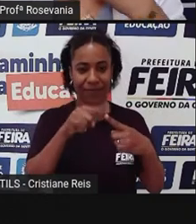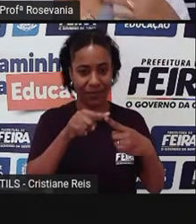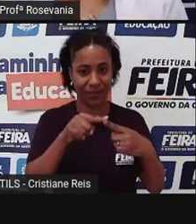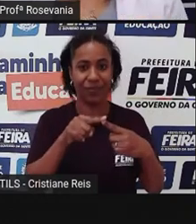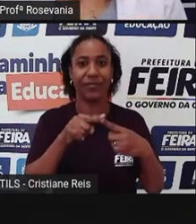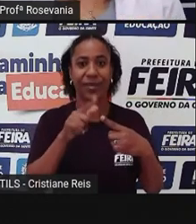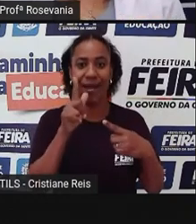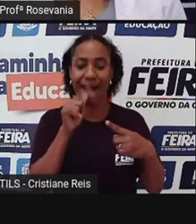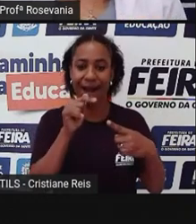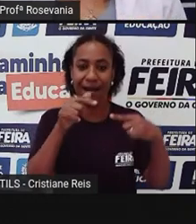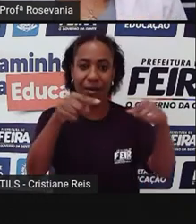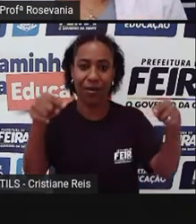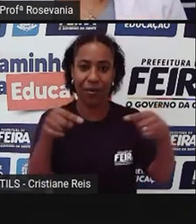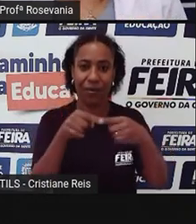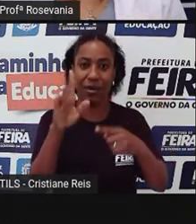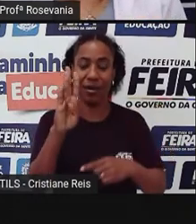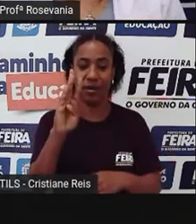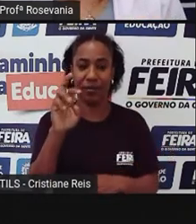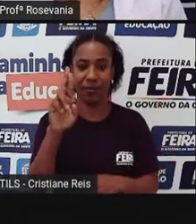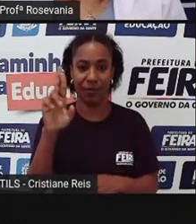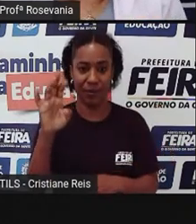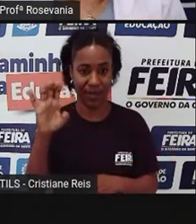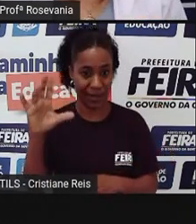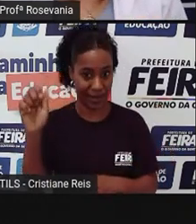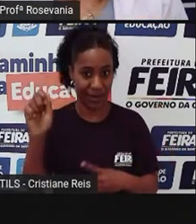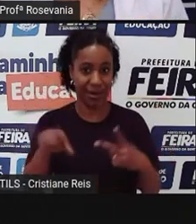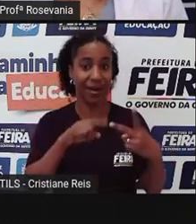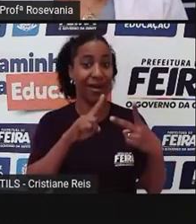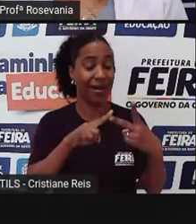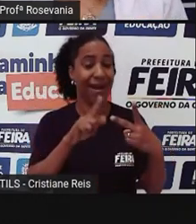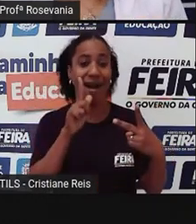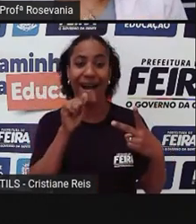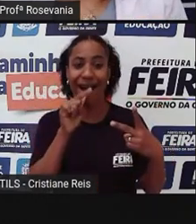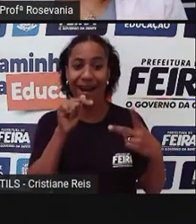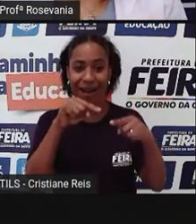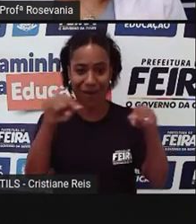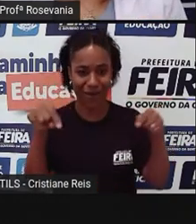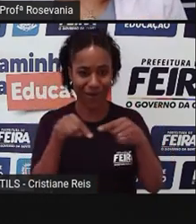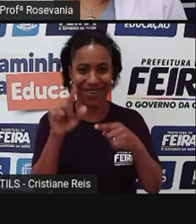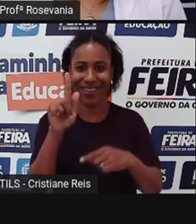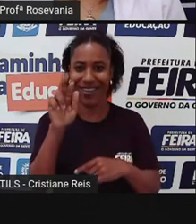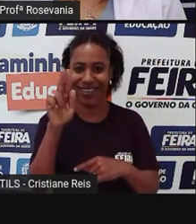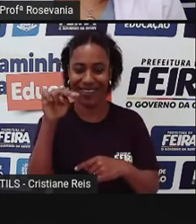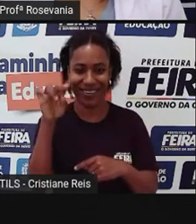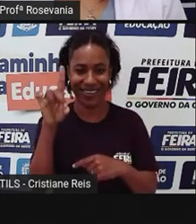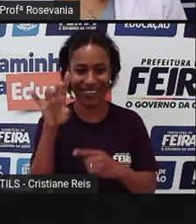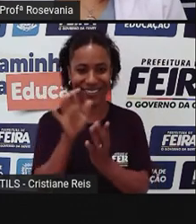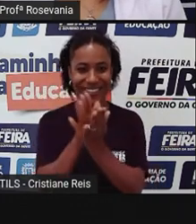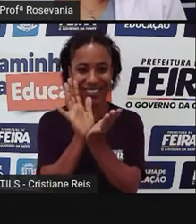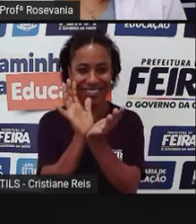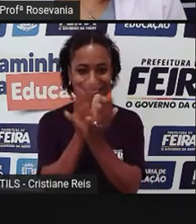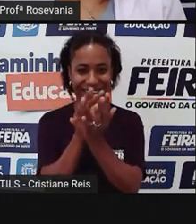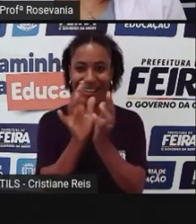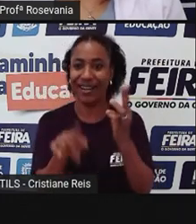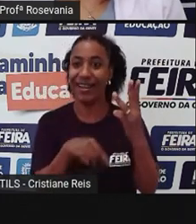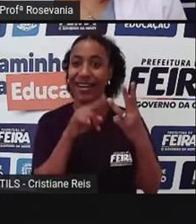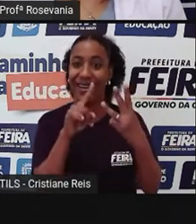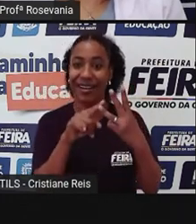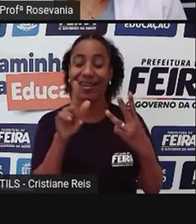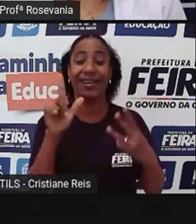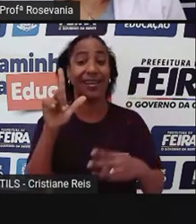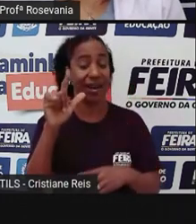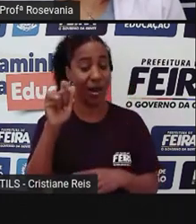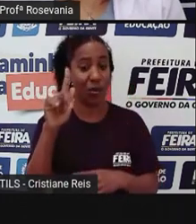a Lagoa Grande e a Lagoa Salgada. Diga-se de passagem, todas elas, infelizmente, sofrem